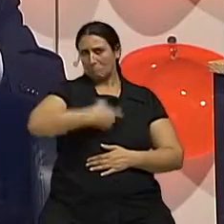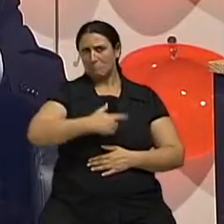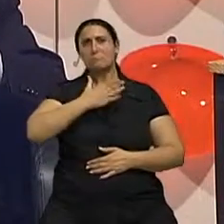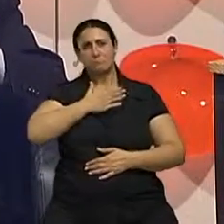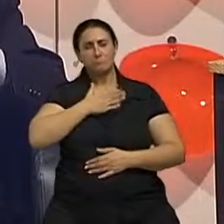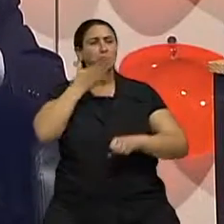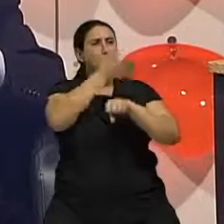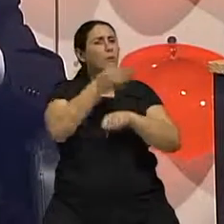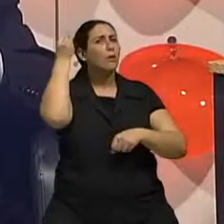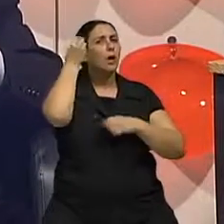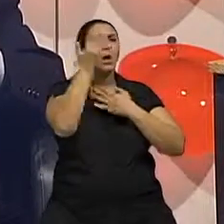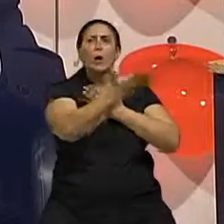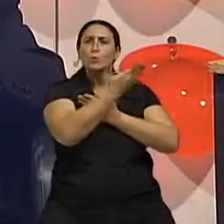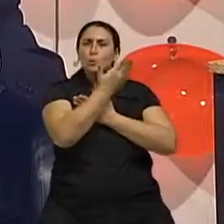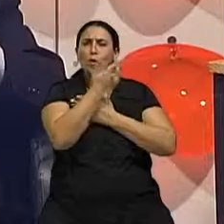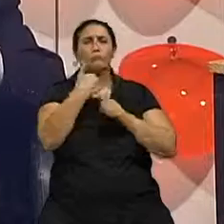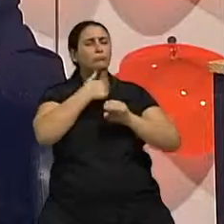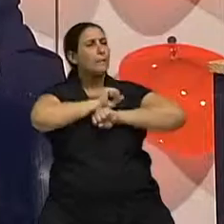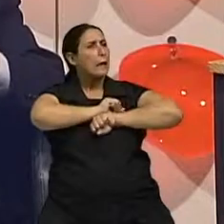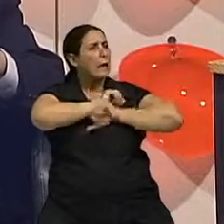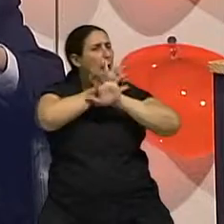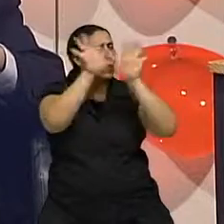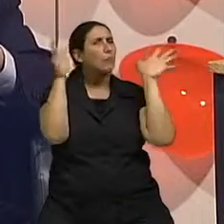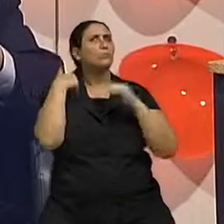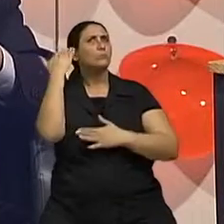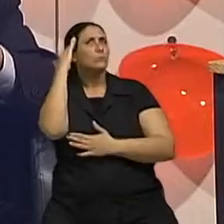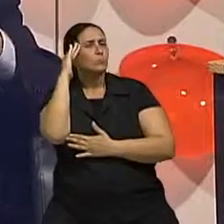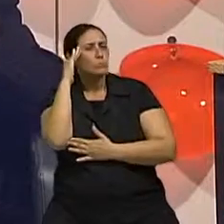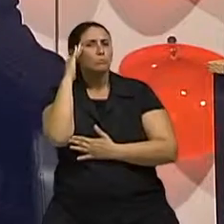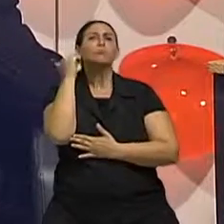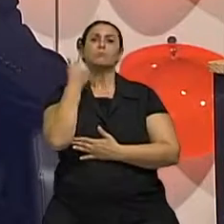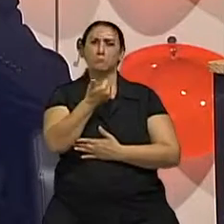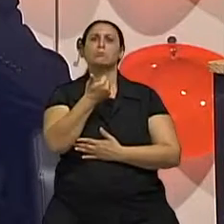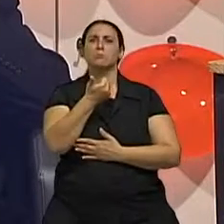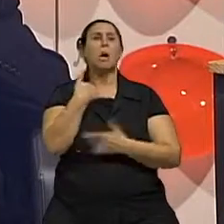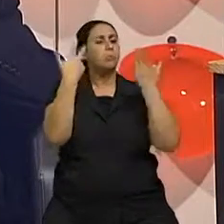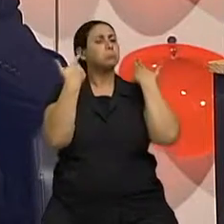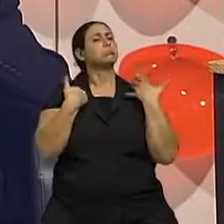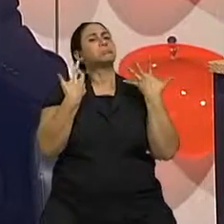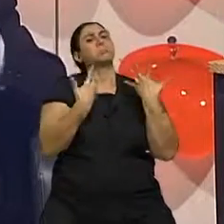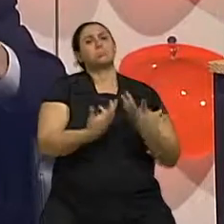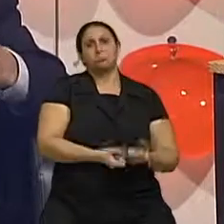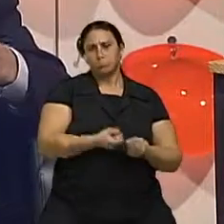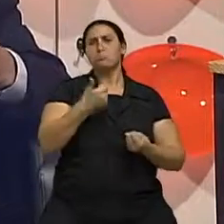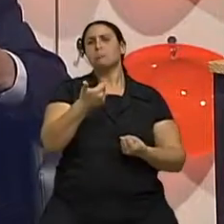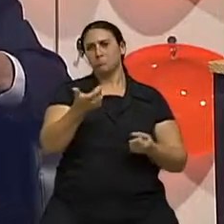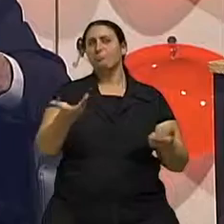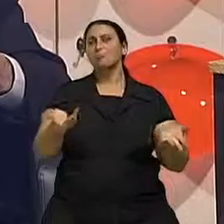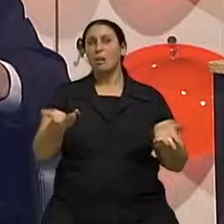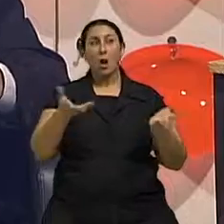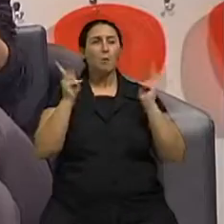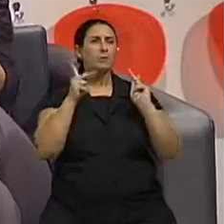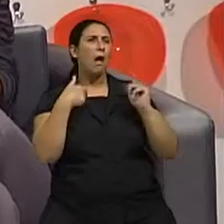ele vai contribuir com a cirurgia. Não é contribuir com o cirurgião, vai contribuir com a cirurgia. Com a